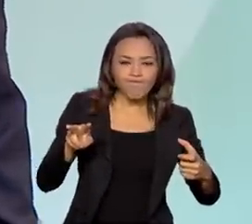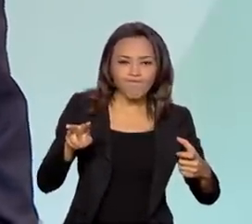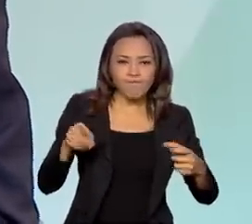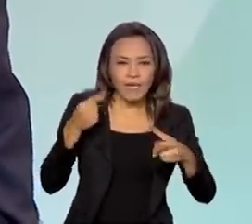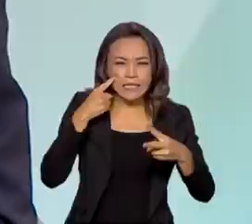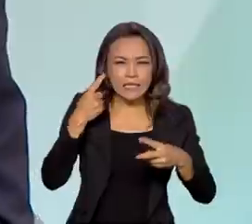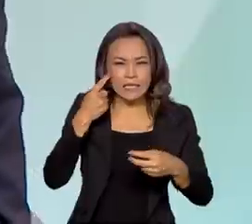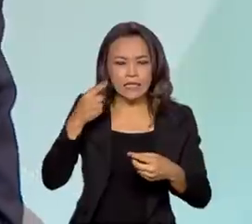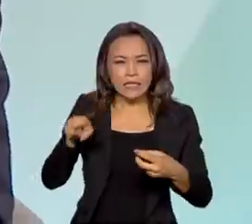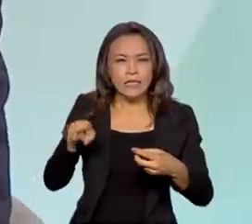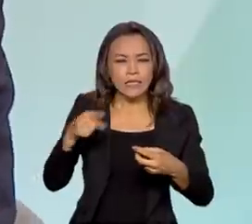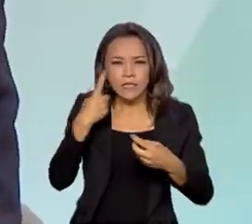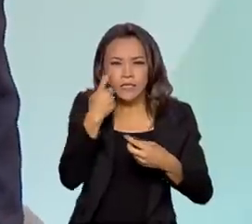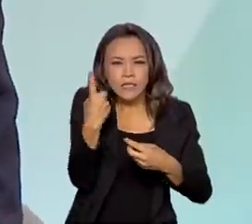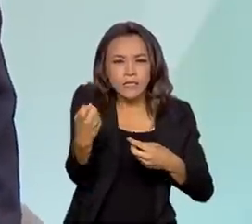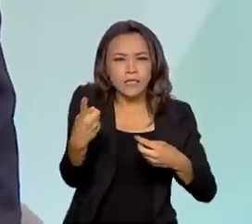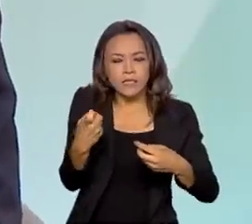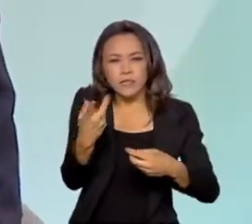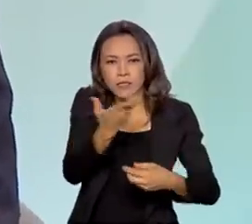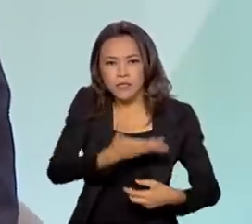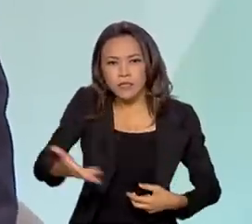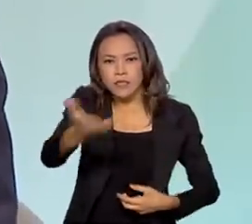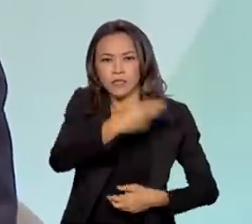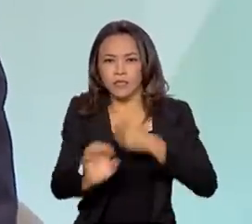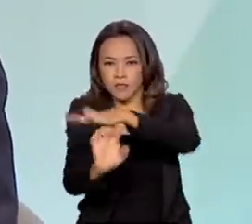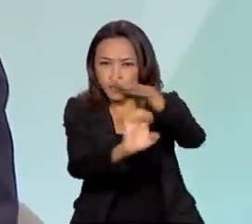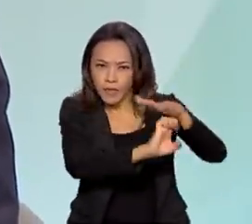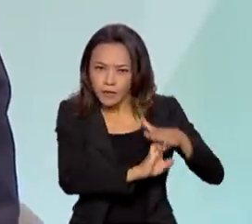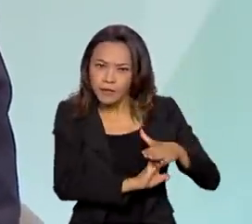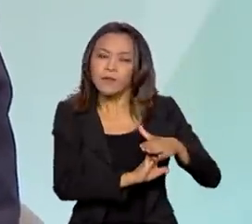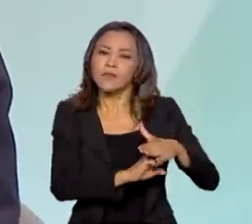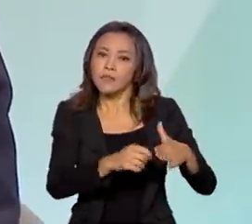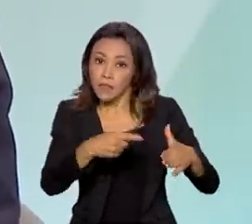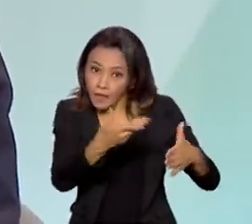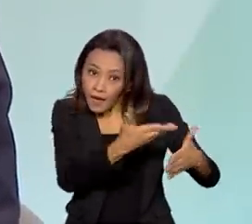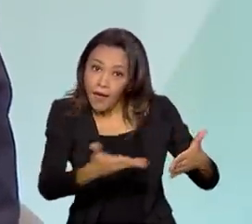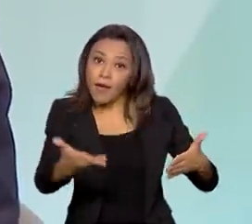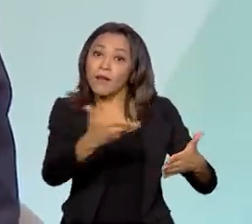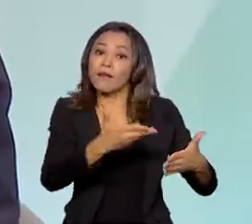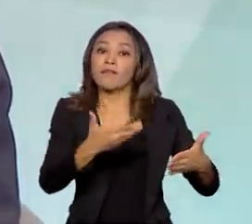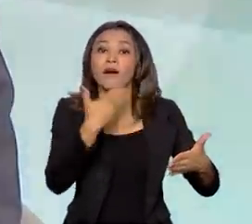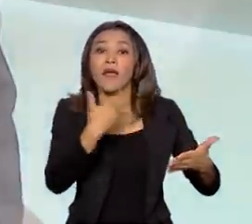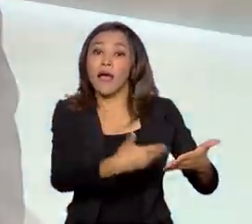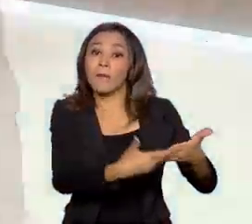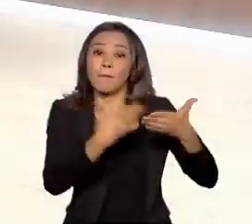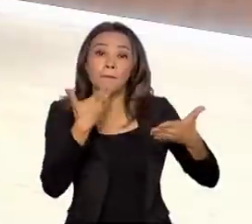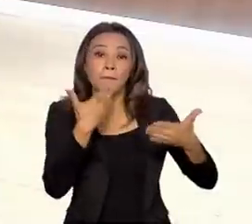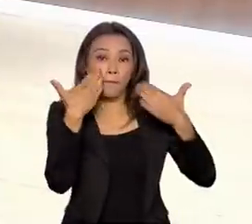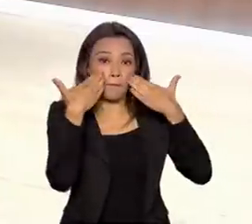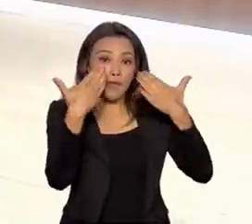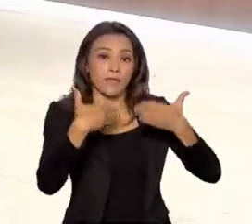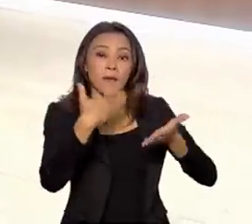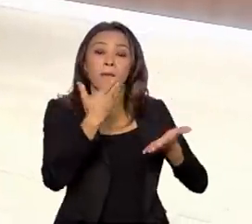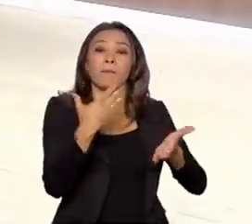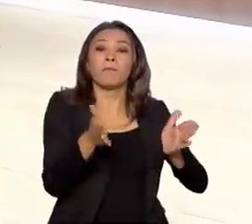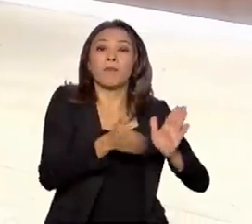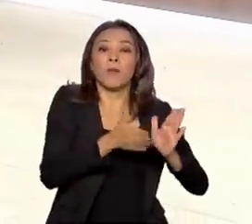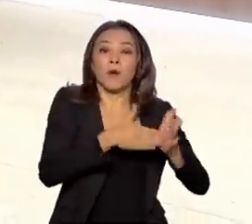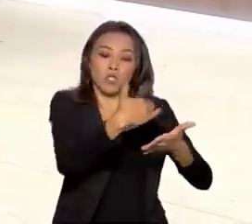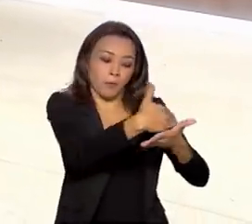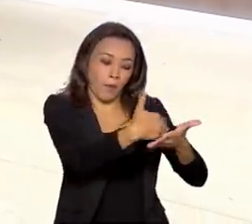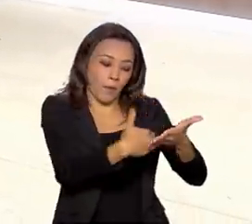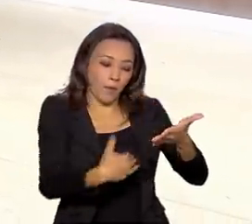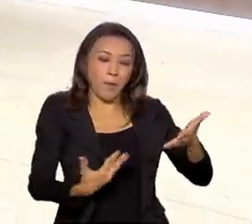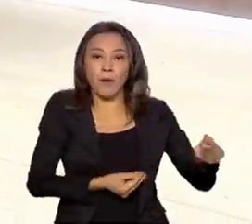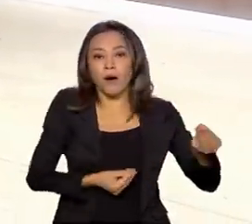privada que apresentará as propostas ao Ministério do Desenvolvimento Regional. Apenas